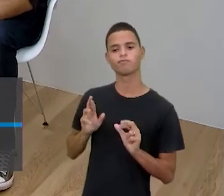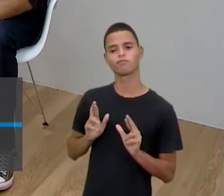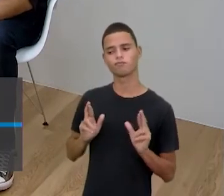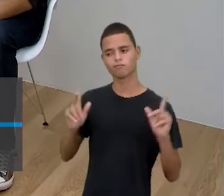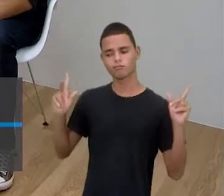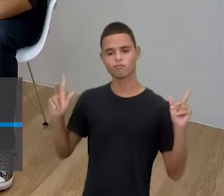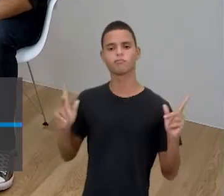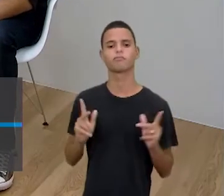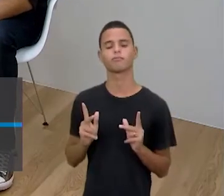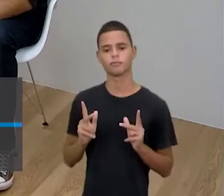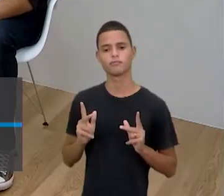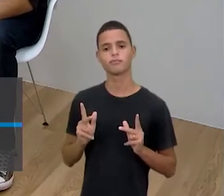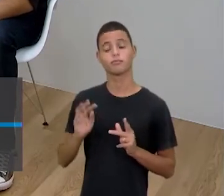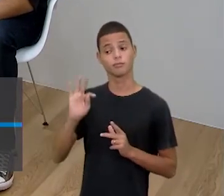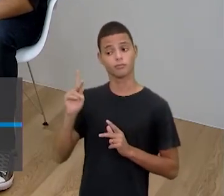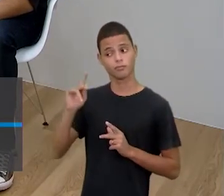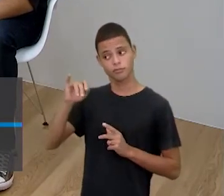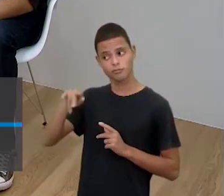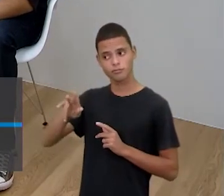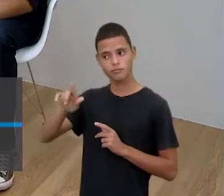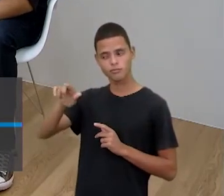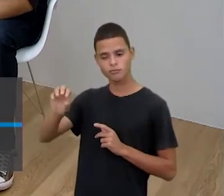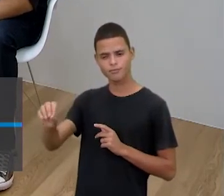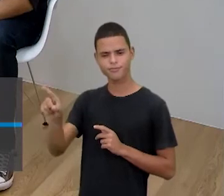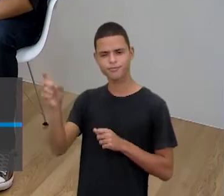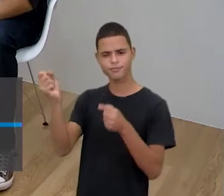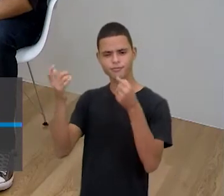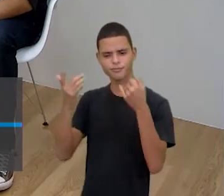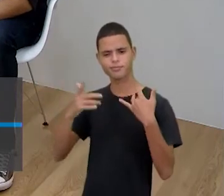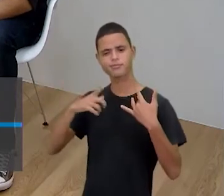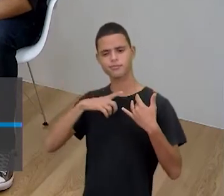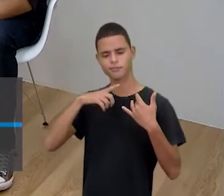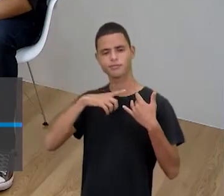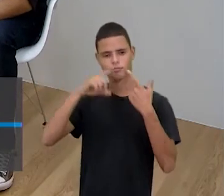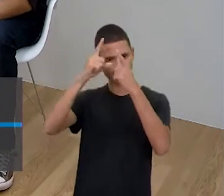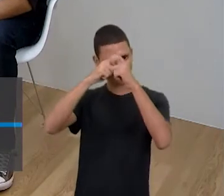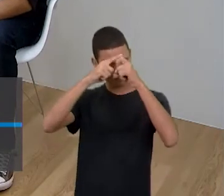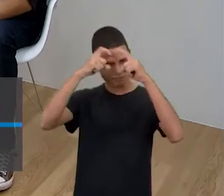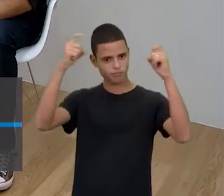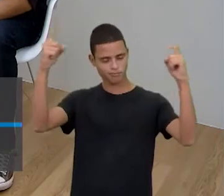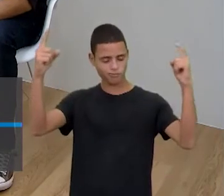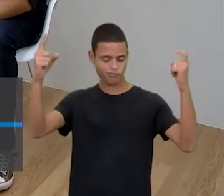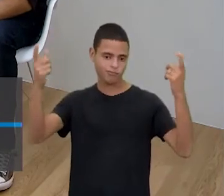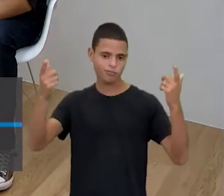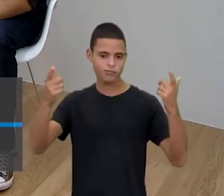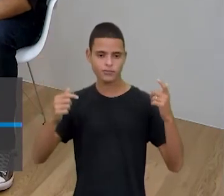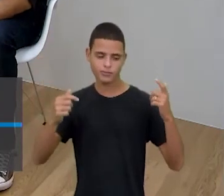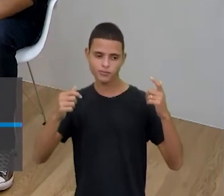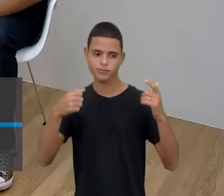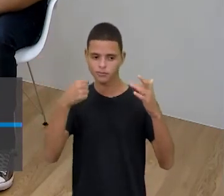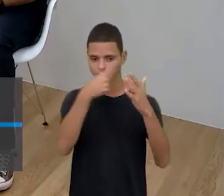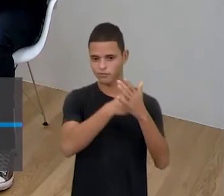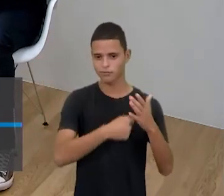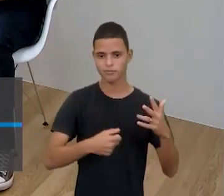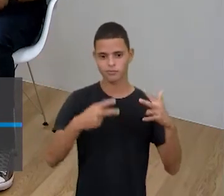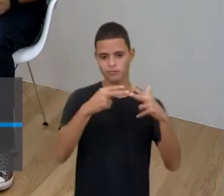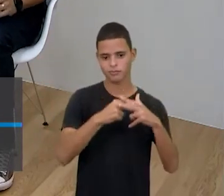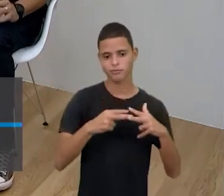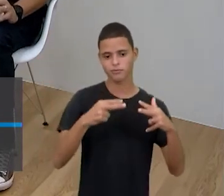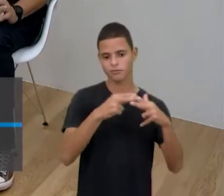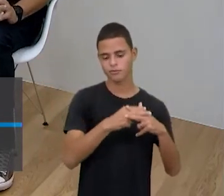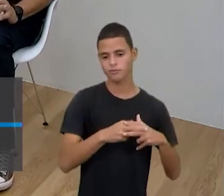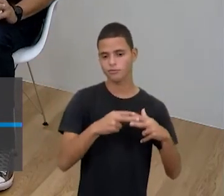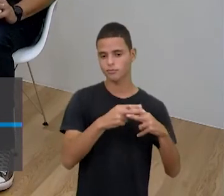abertamente sobre o fato de ser uma luta mesmo, violenta, sobre como colabora com o corpo, o preparo